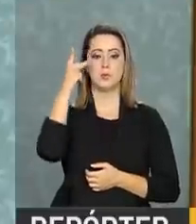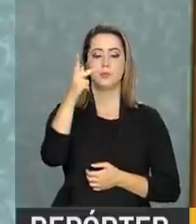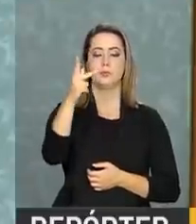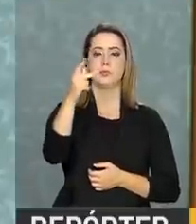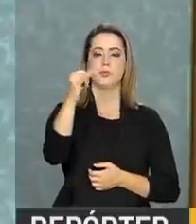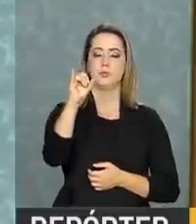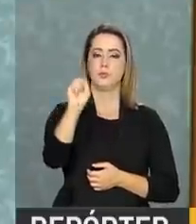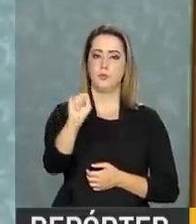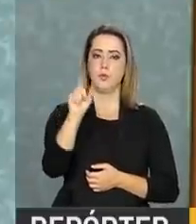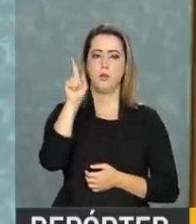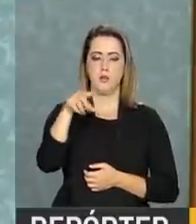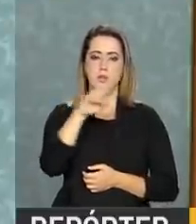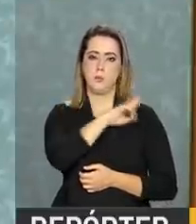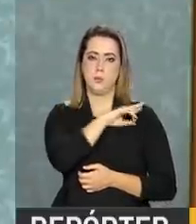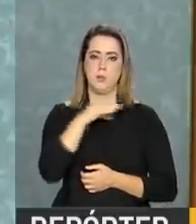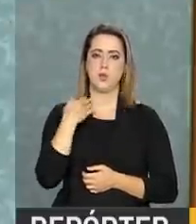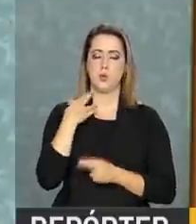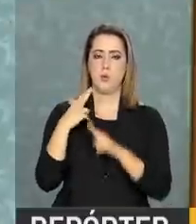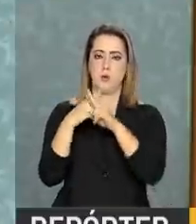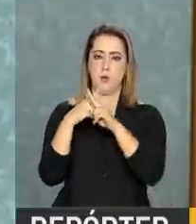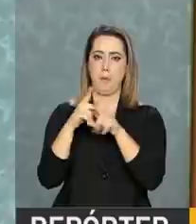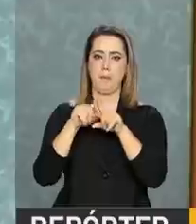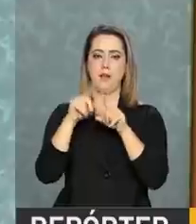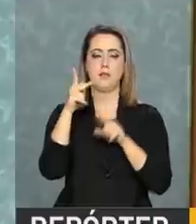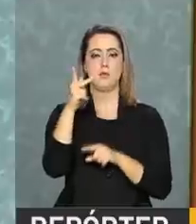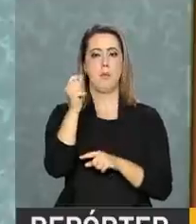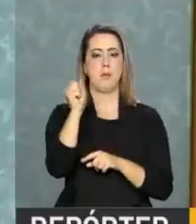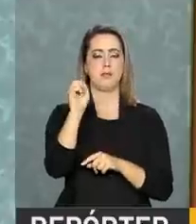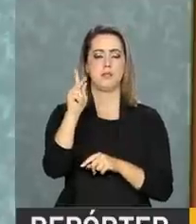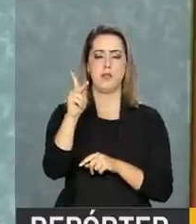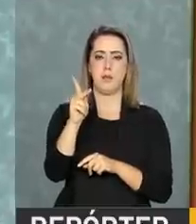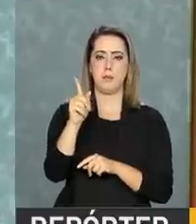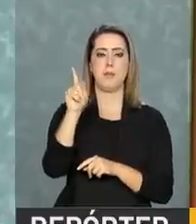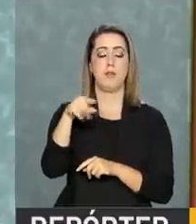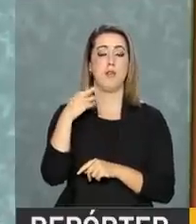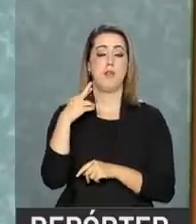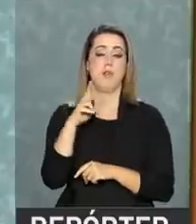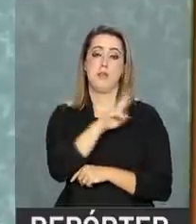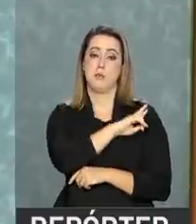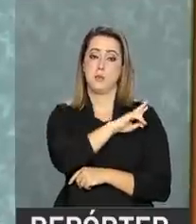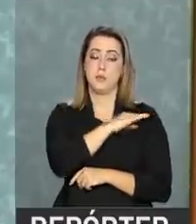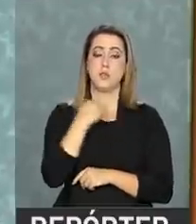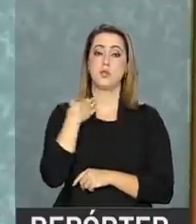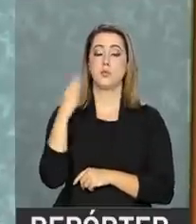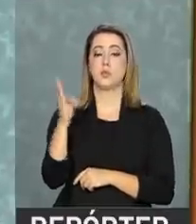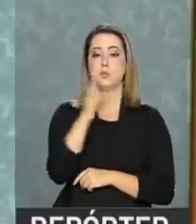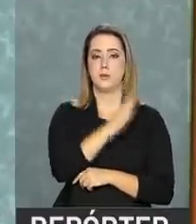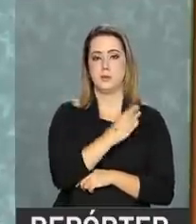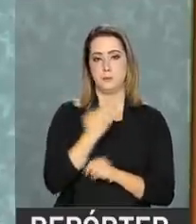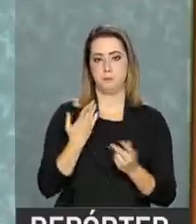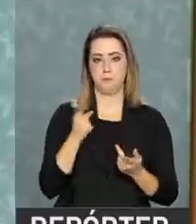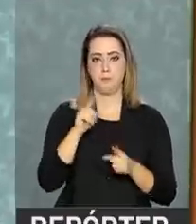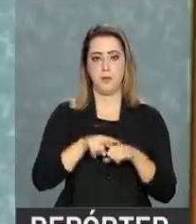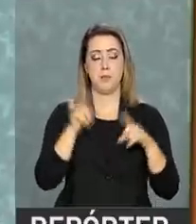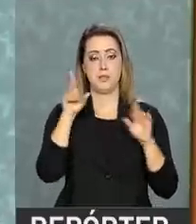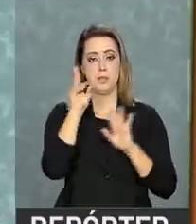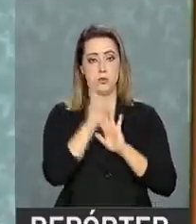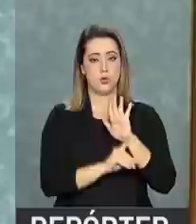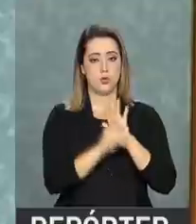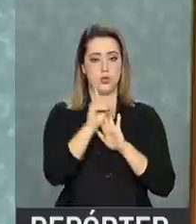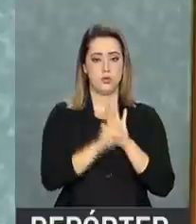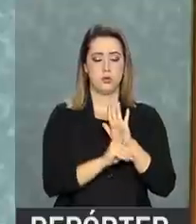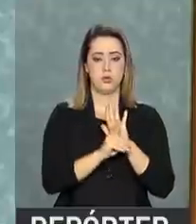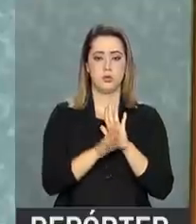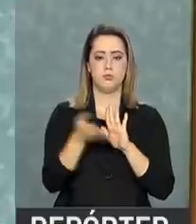o responsável é a Caixa Econômica Federal. No caso do PASEP, o responsável é o Banco do Brasil. Agora, o mais importante dessa medida é que, como esse é um direito muito